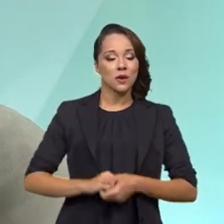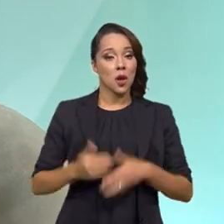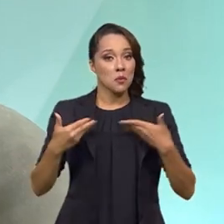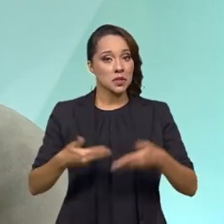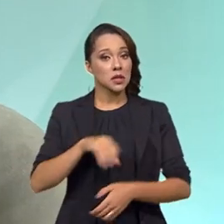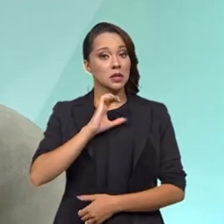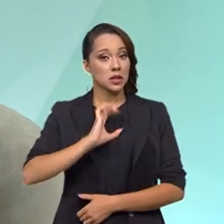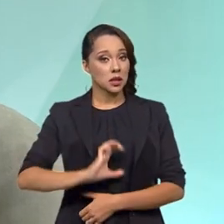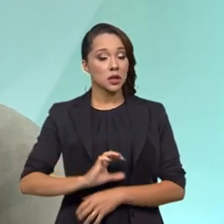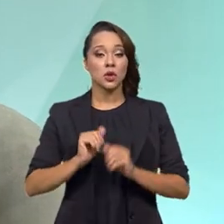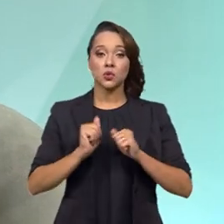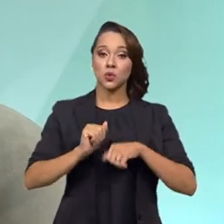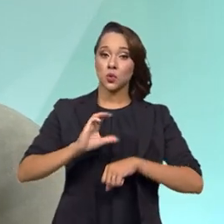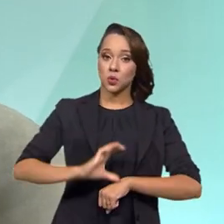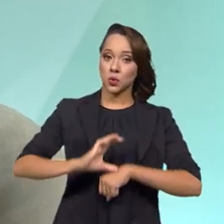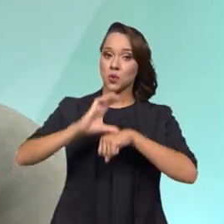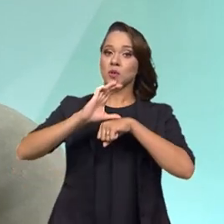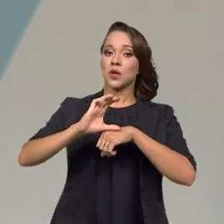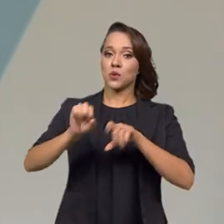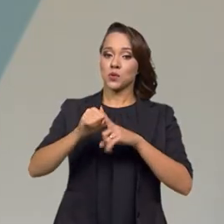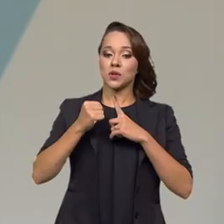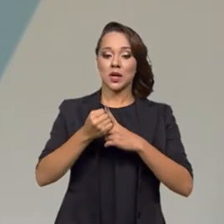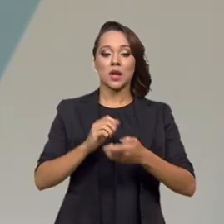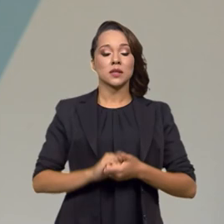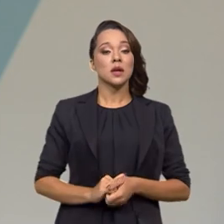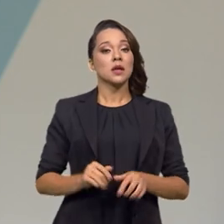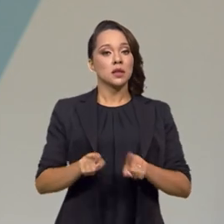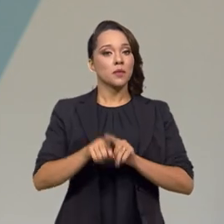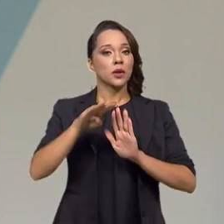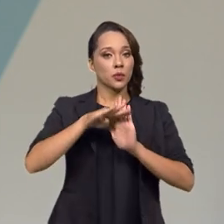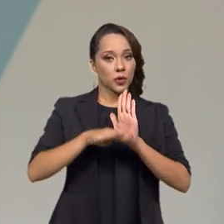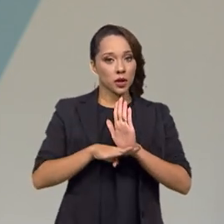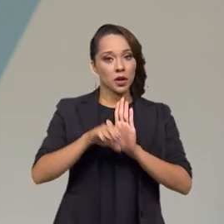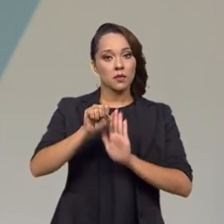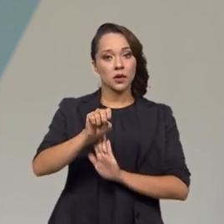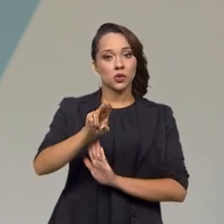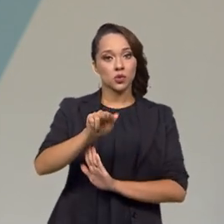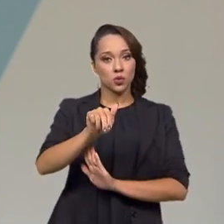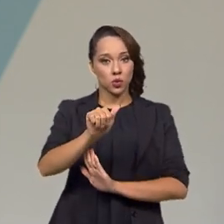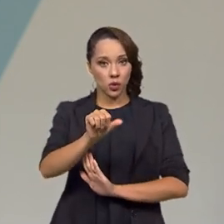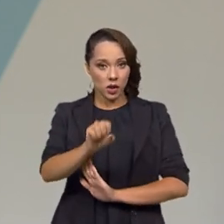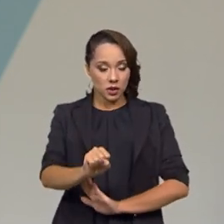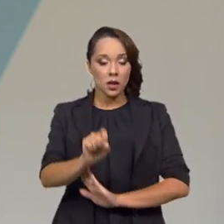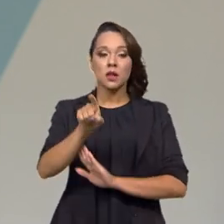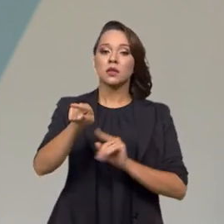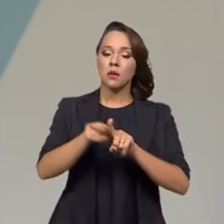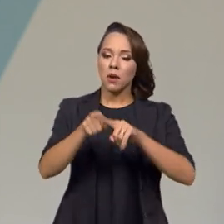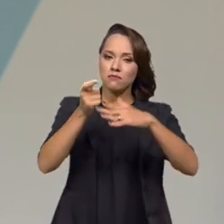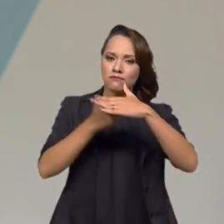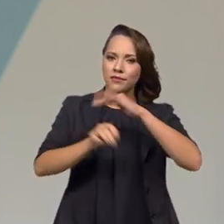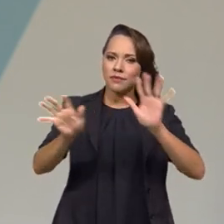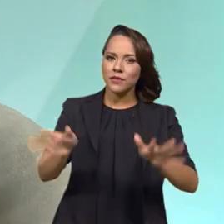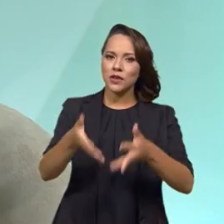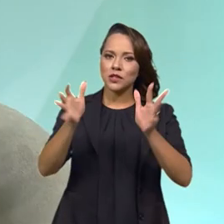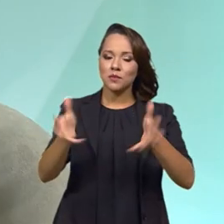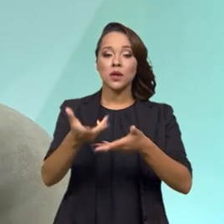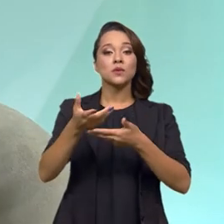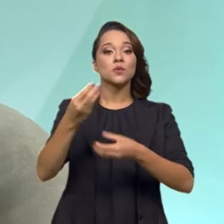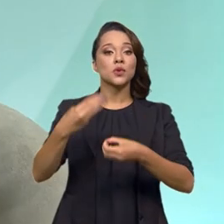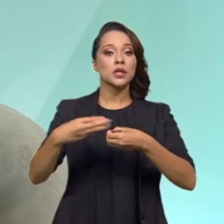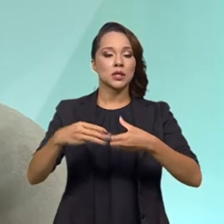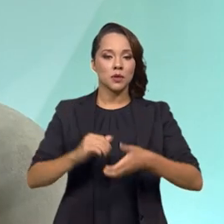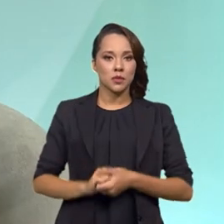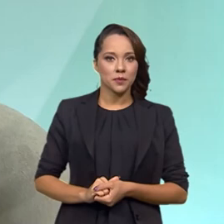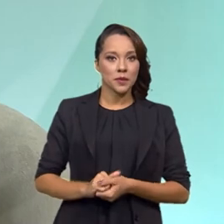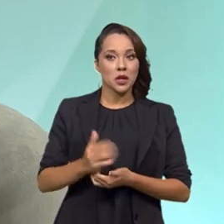Cidadania, através dos conselhos sociais, através do programa SUAS, também fez esse investimento aos municípios, não